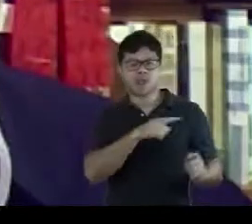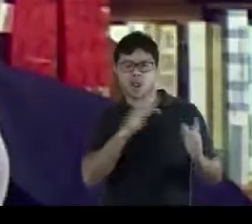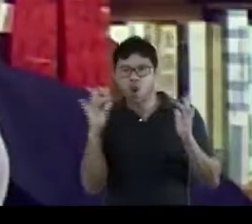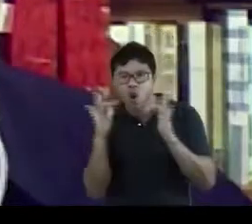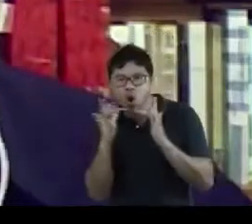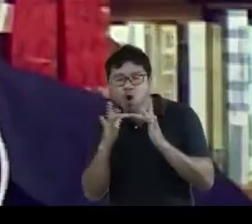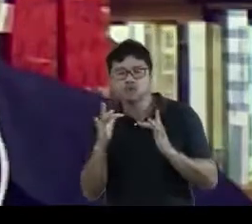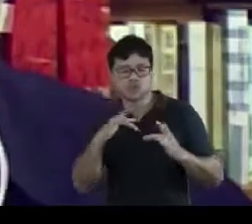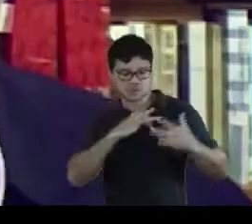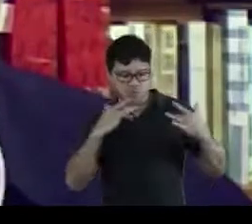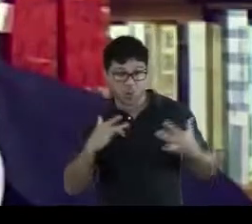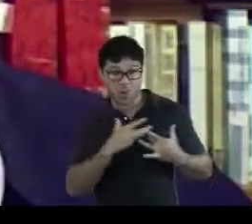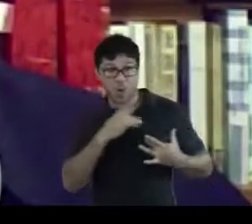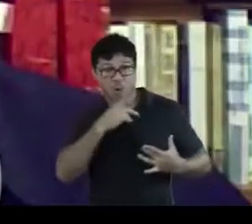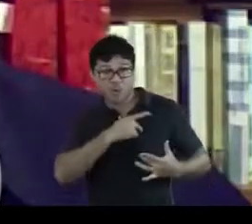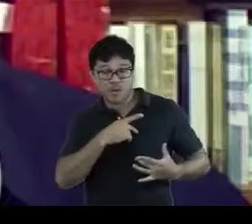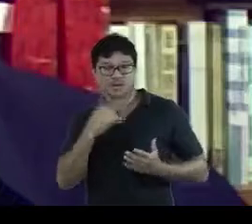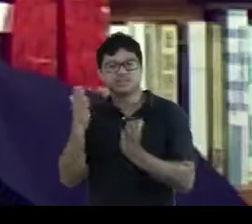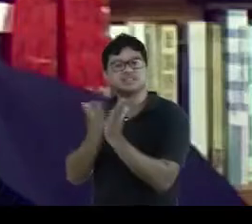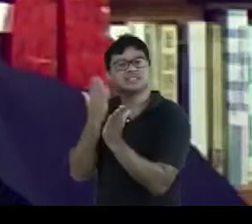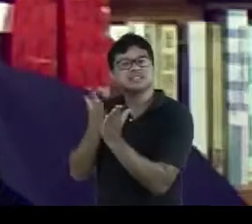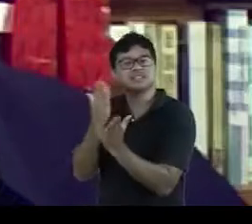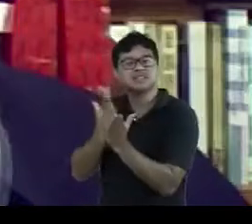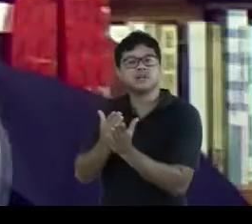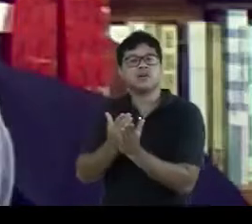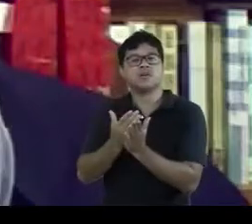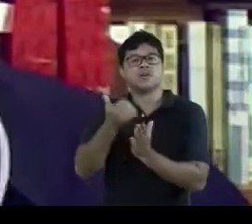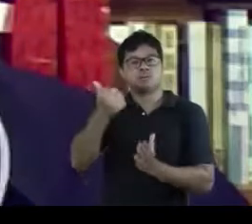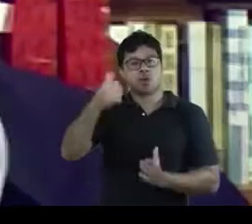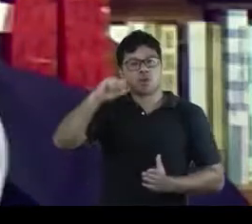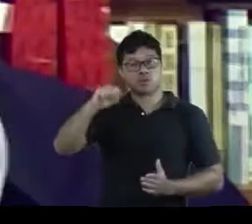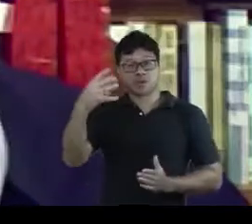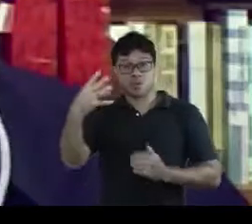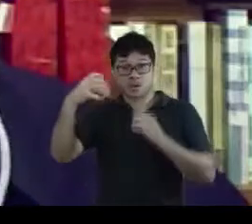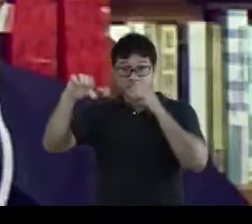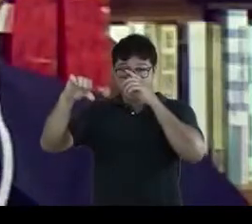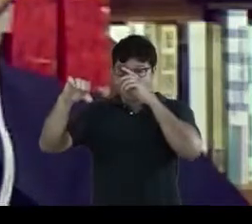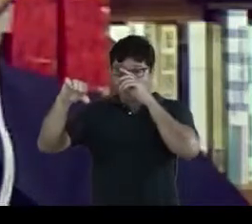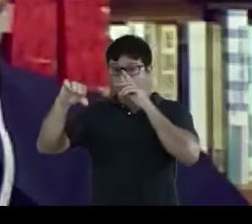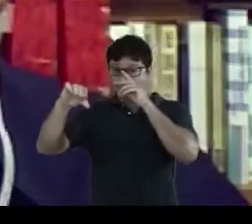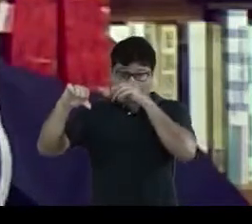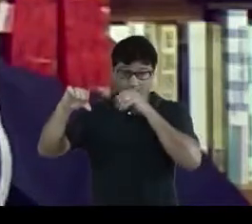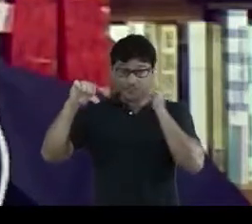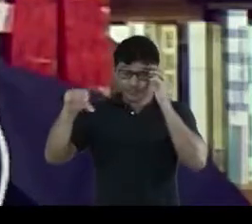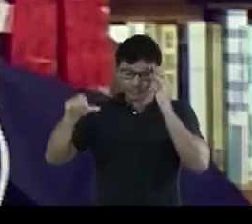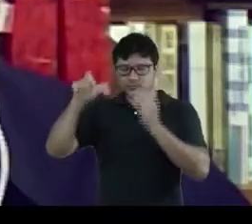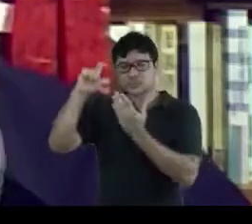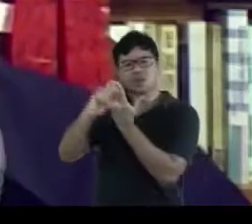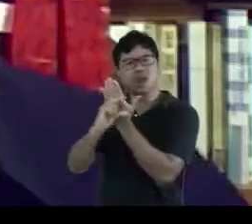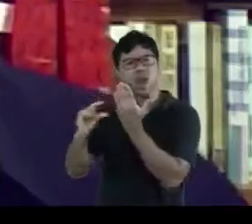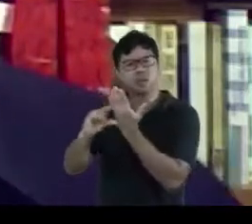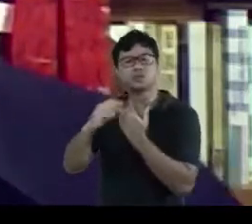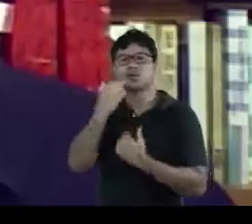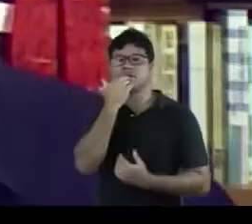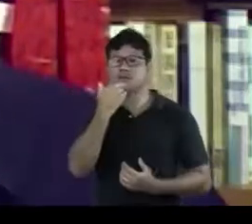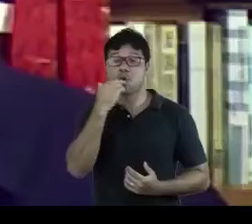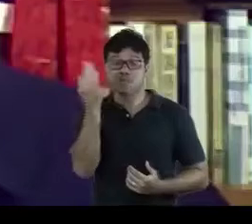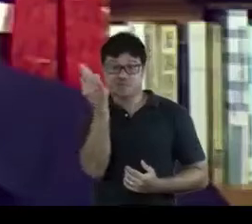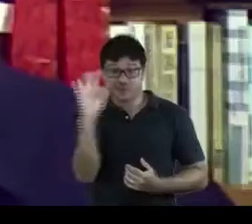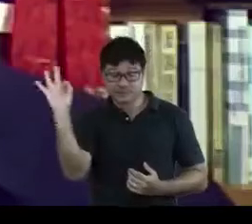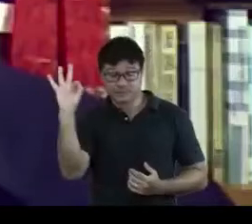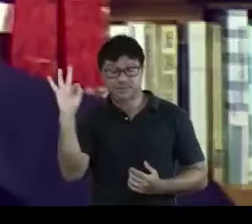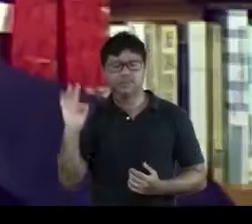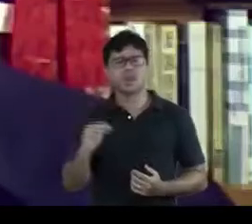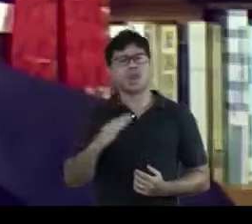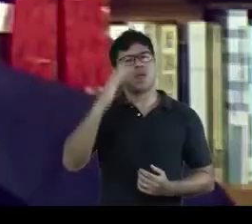exemplar do romance Le Vivre d'Atrevoix, de 49, de autoria do Faudrat e do Montepin, possibilita